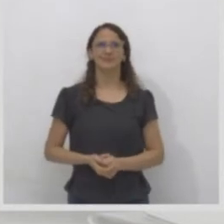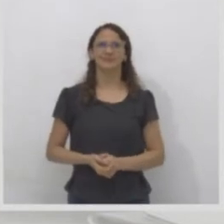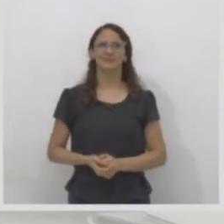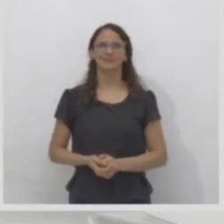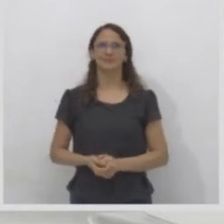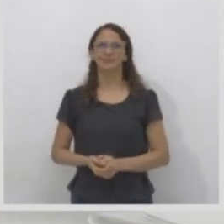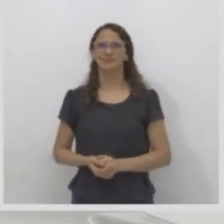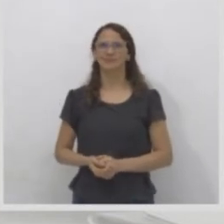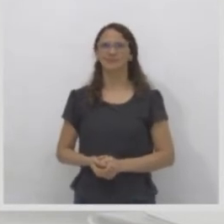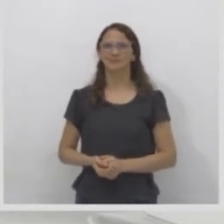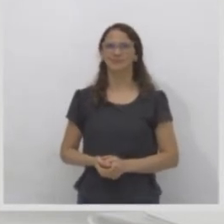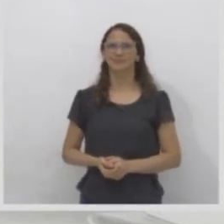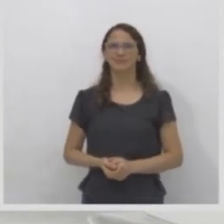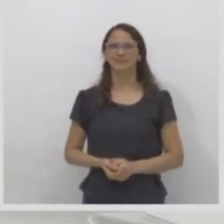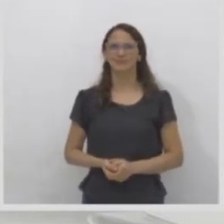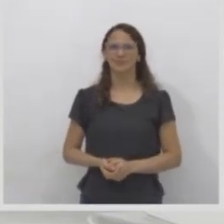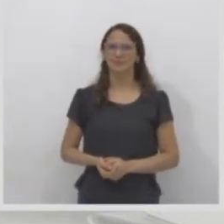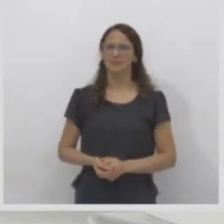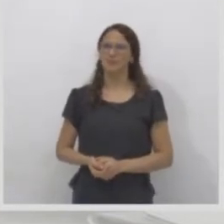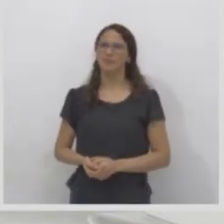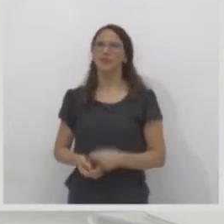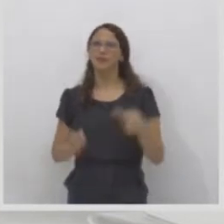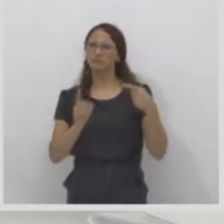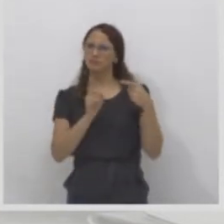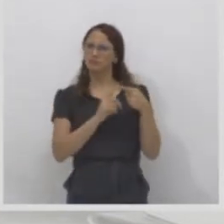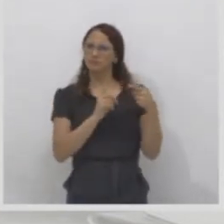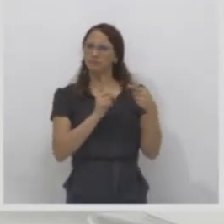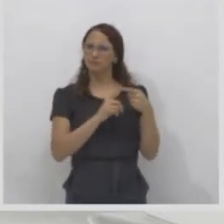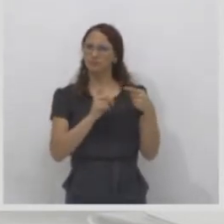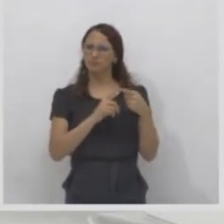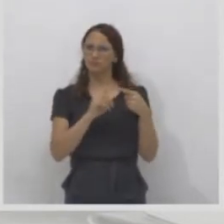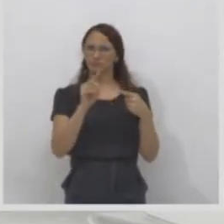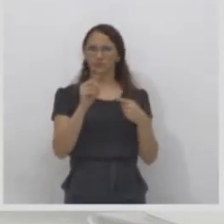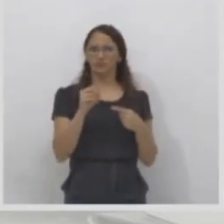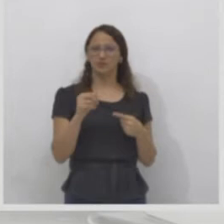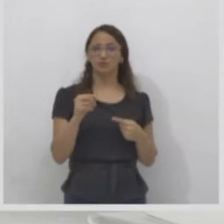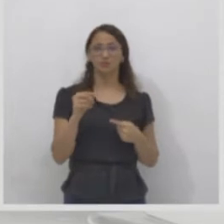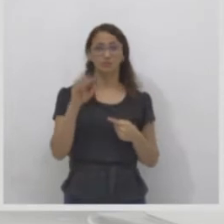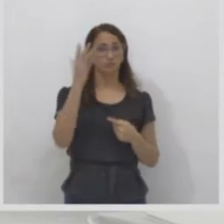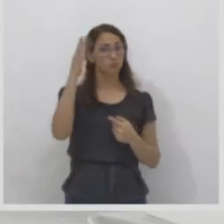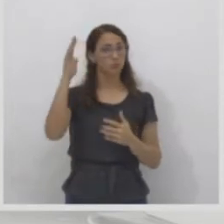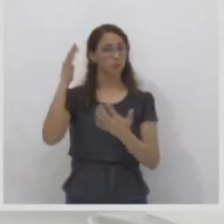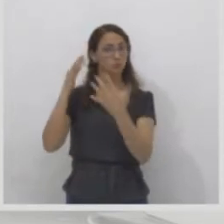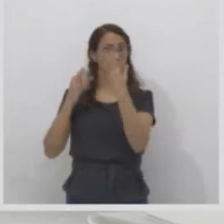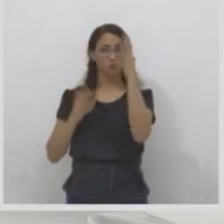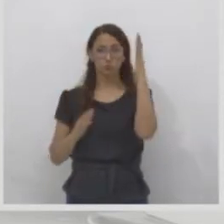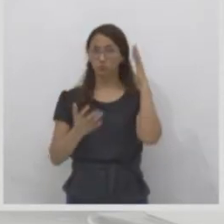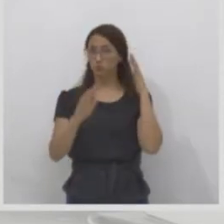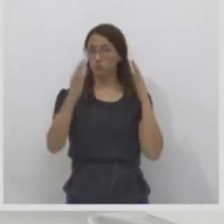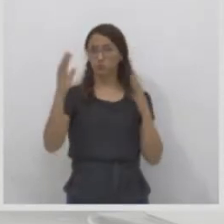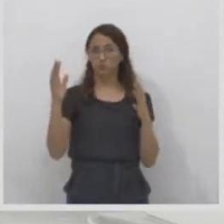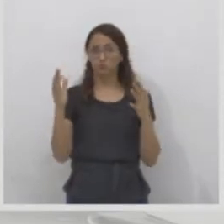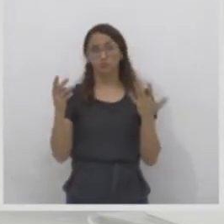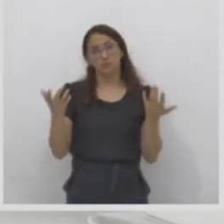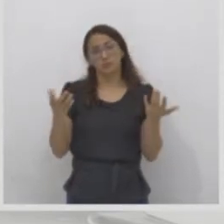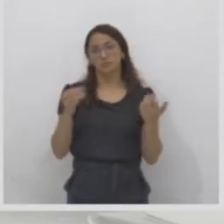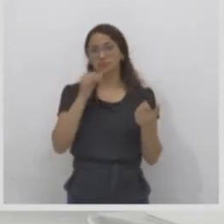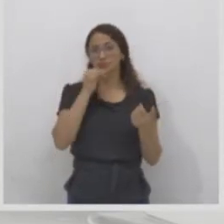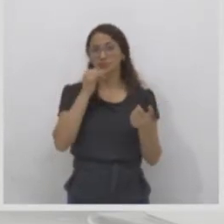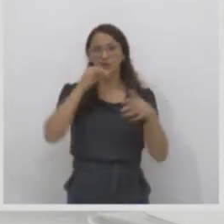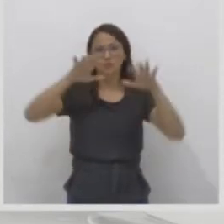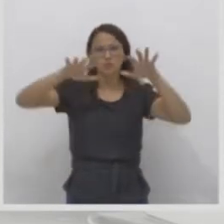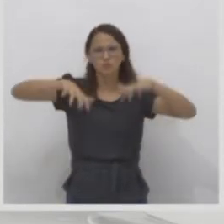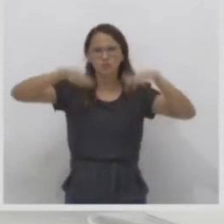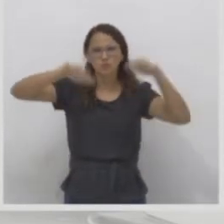naturais. As migrações naturais, em grande parte, elas envolvem enchentes, elas